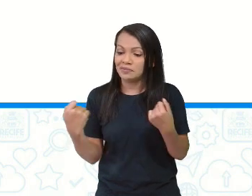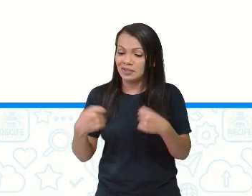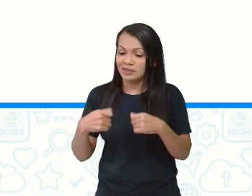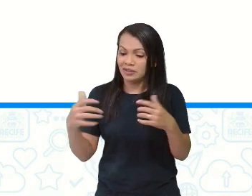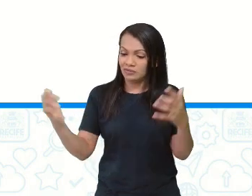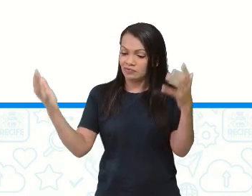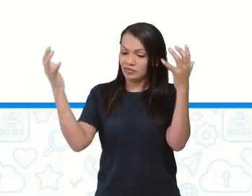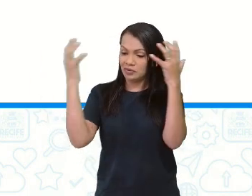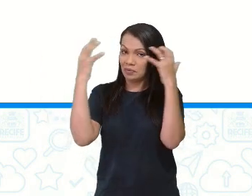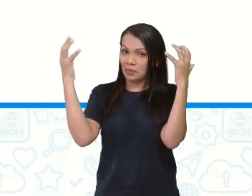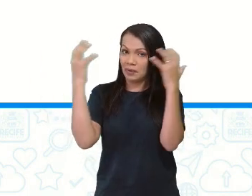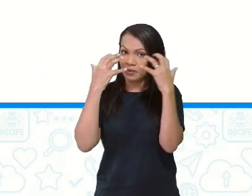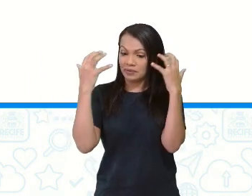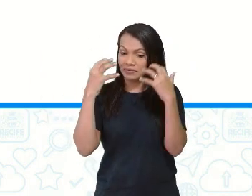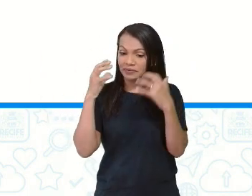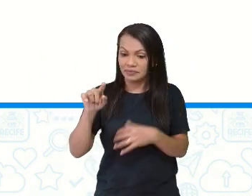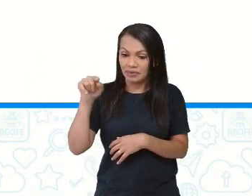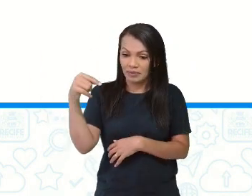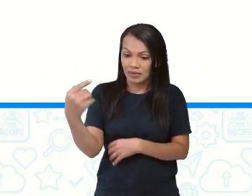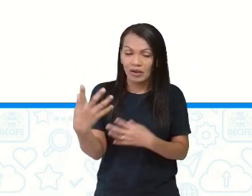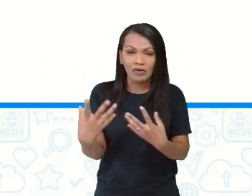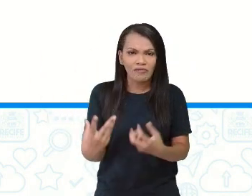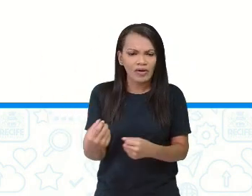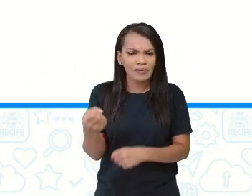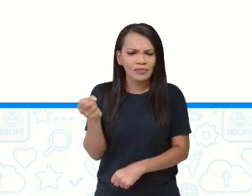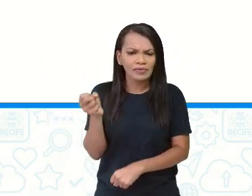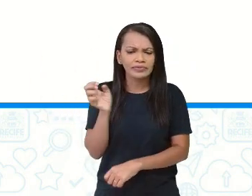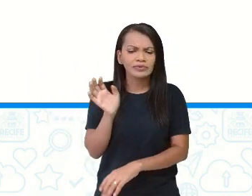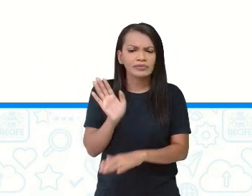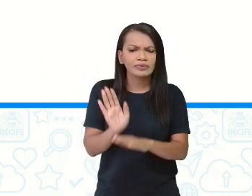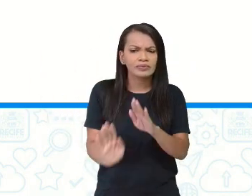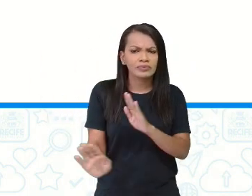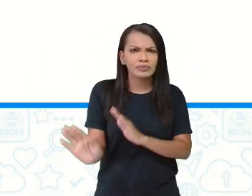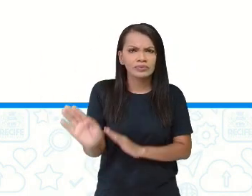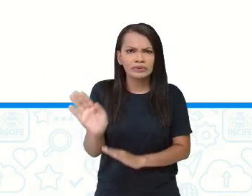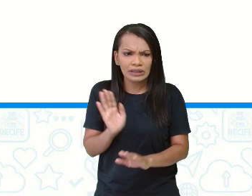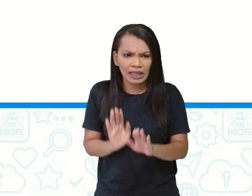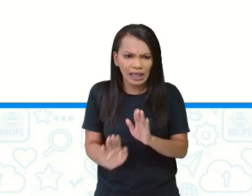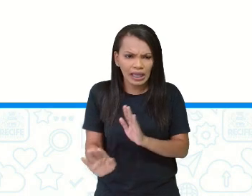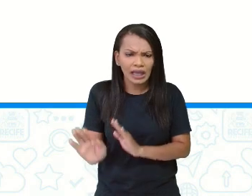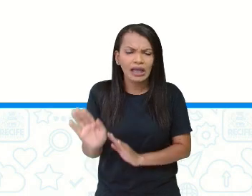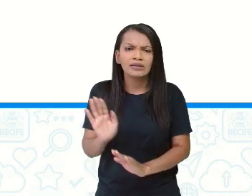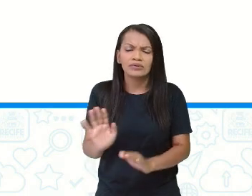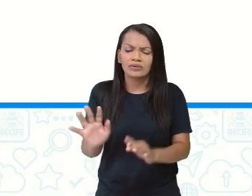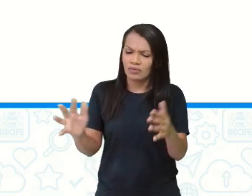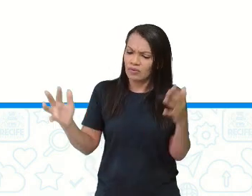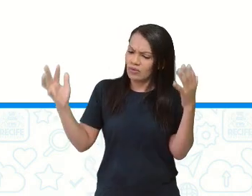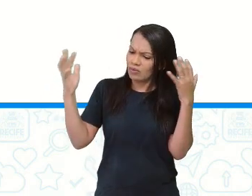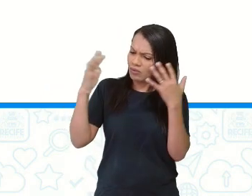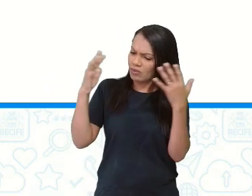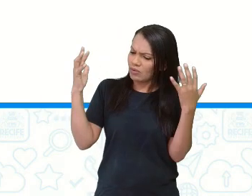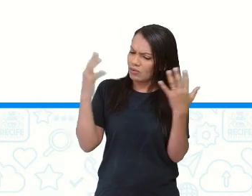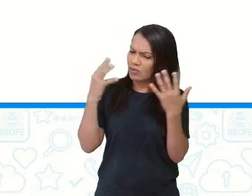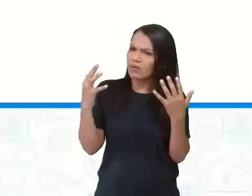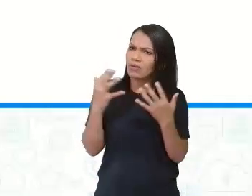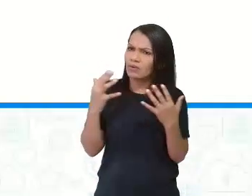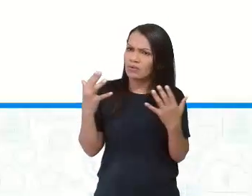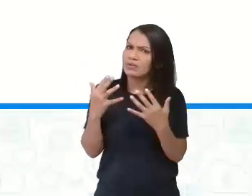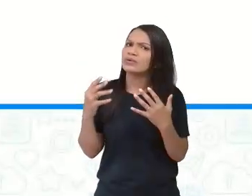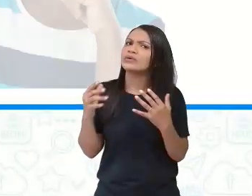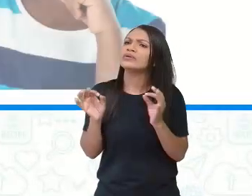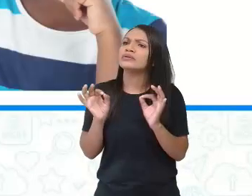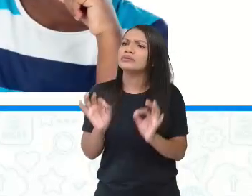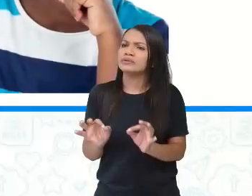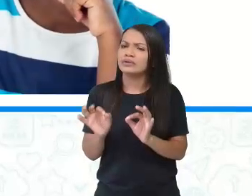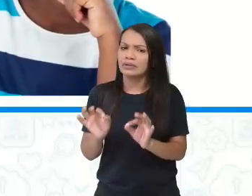banho depois. Então, vamos ter o cuidado com o tempo desse banho, está certo? Para reduzir esse consumo